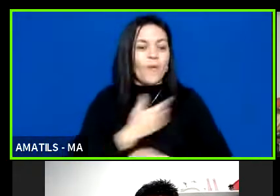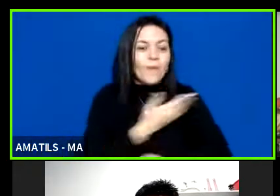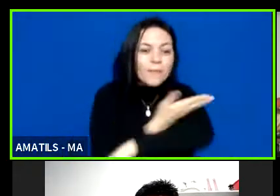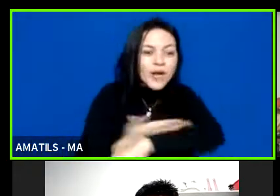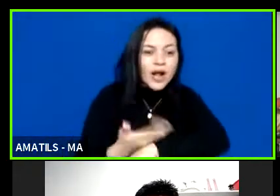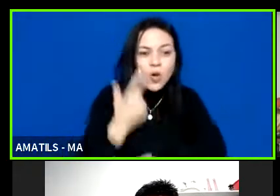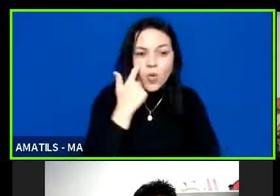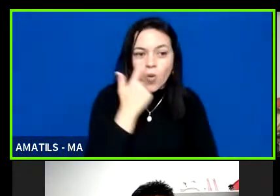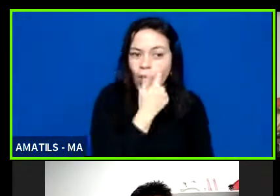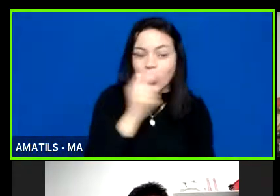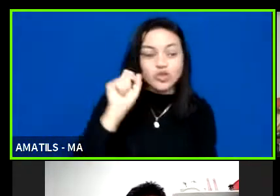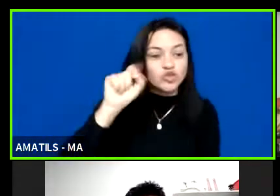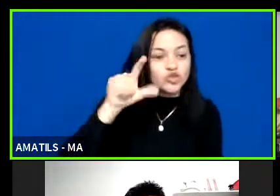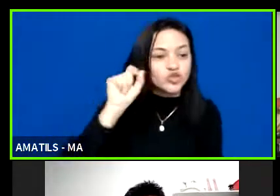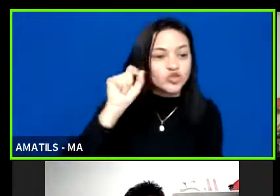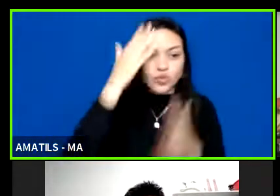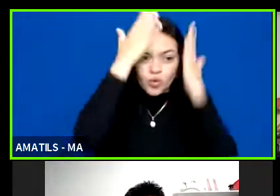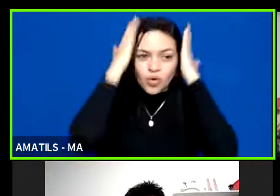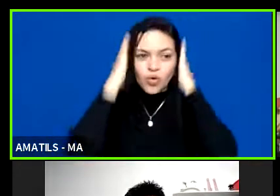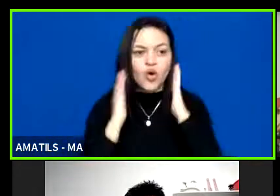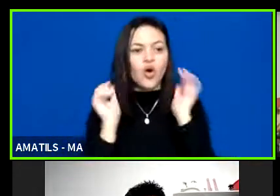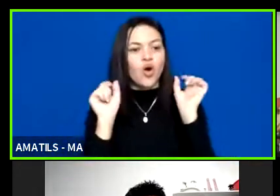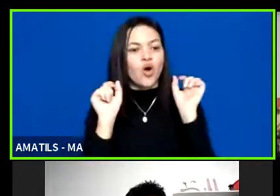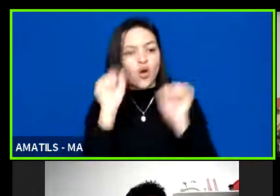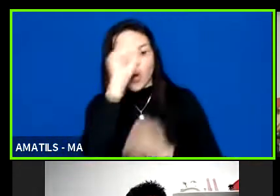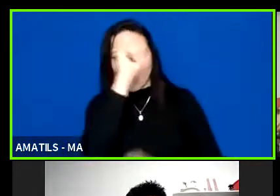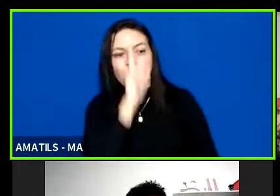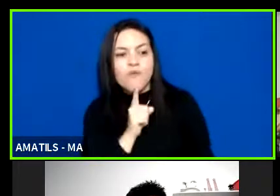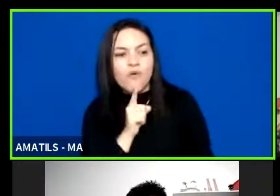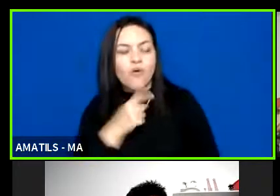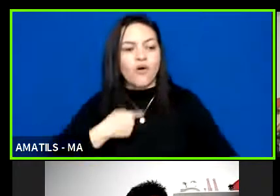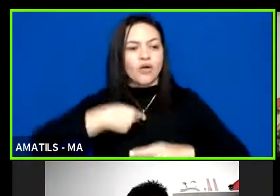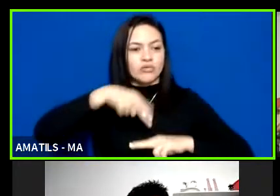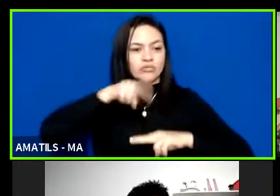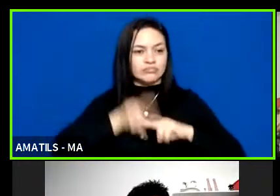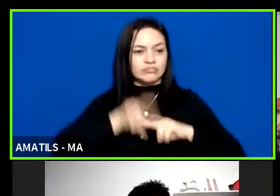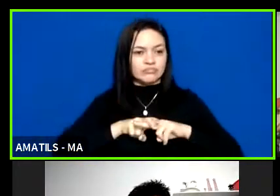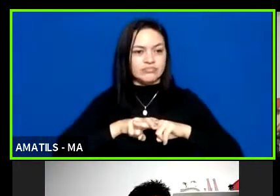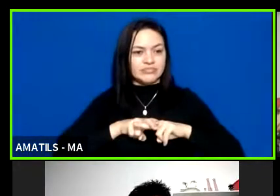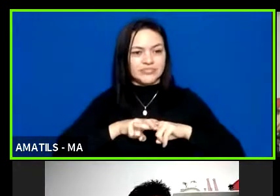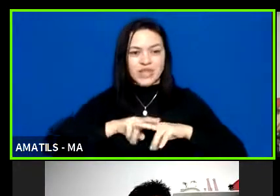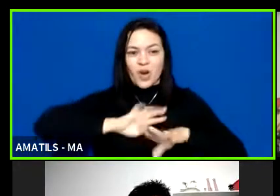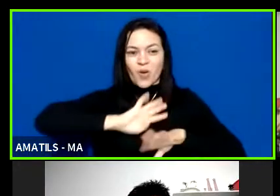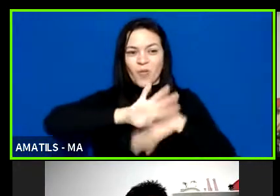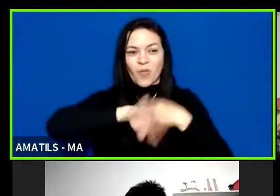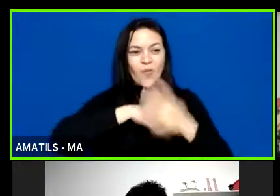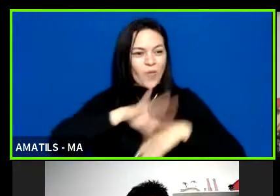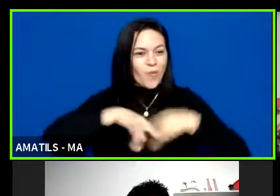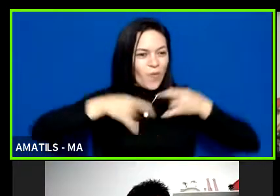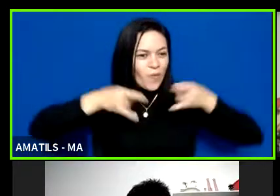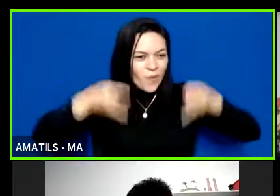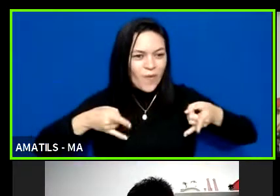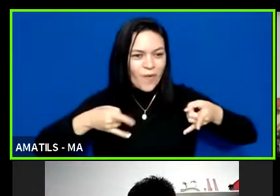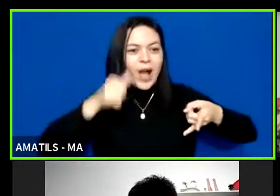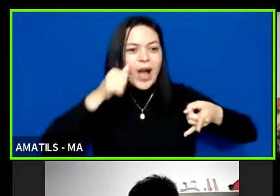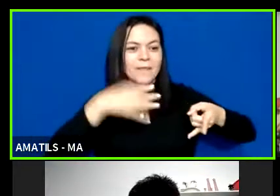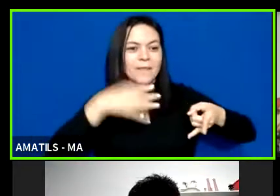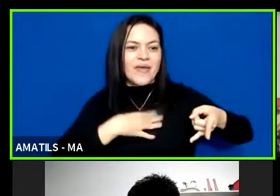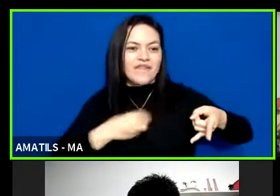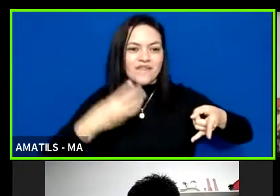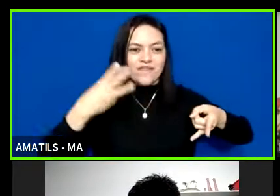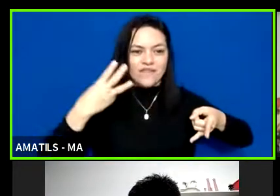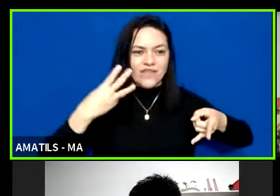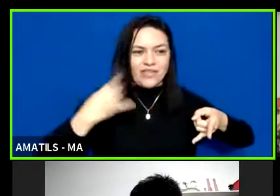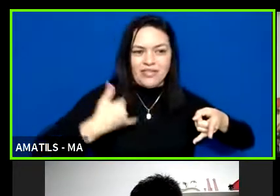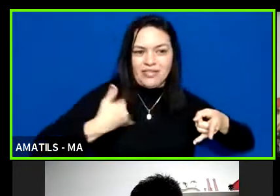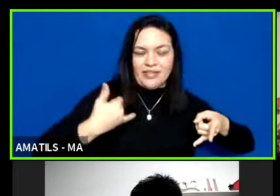azuis, louro, estou sentado no quarto de bagunça da minha filhinha de três anos, atrás de